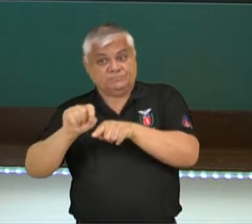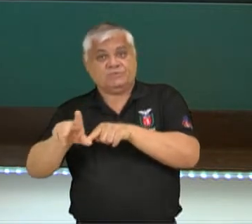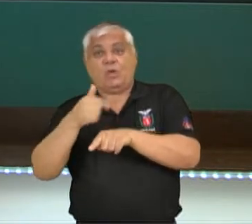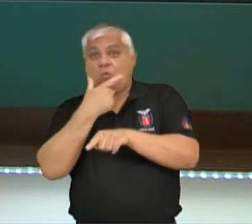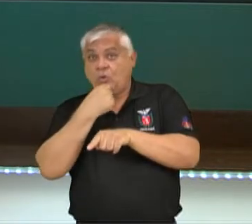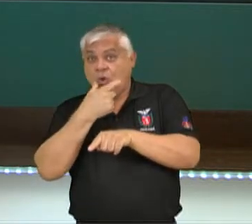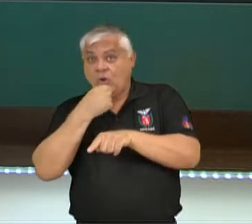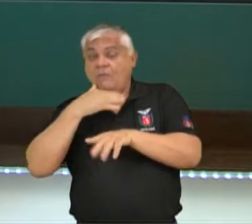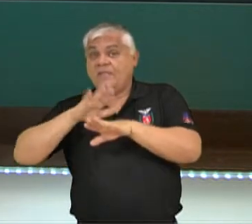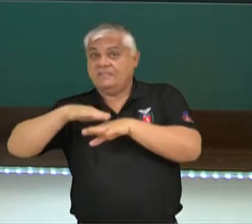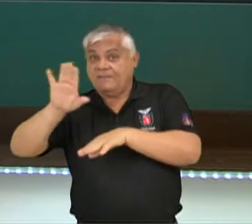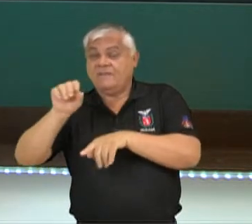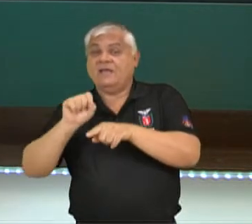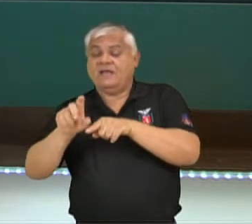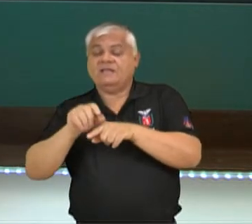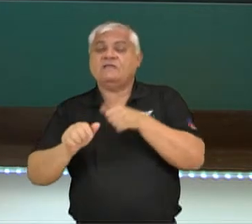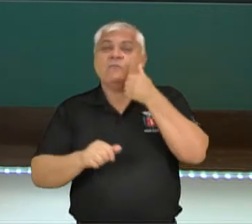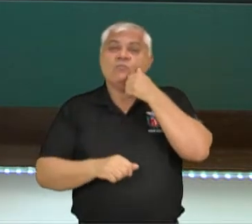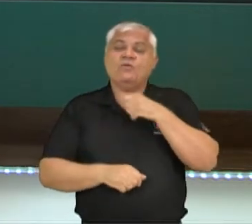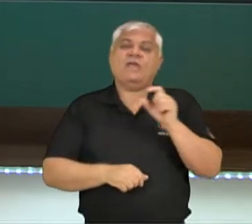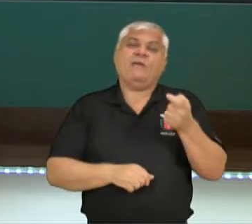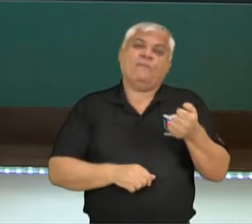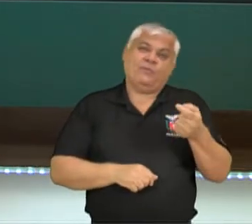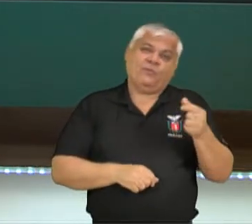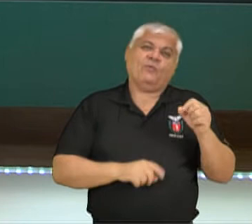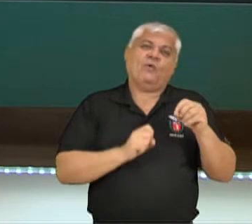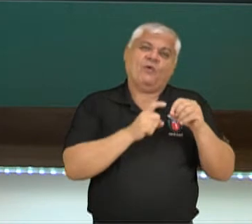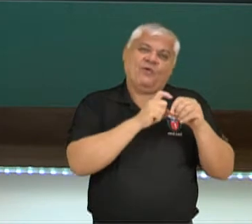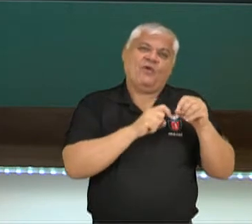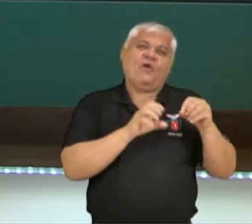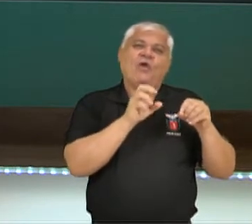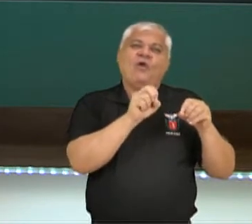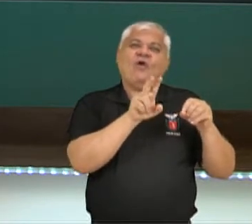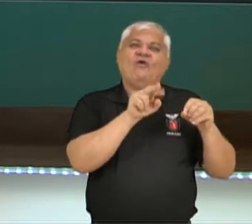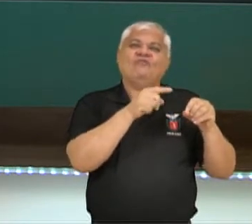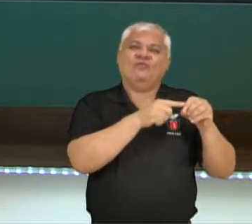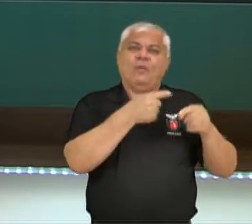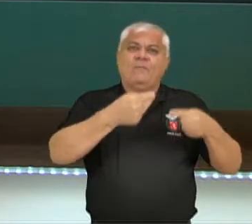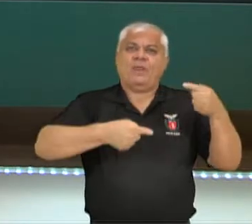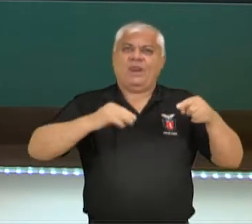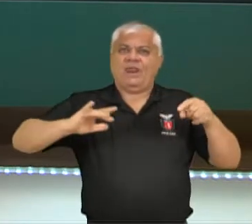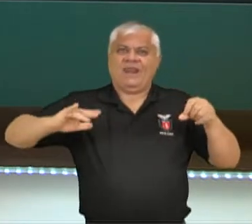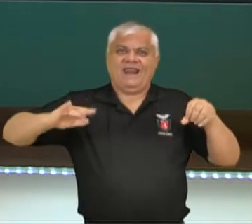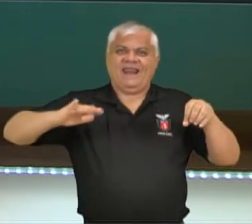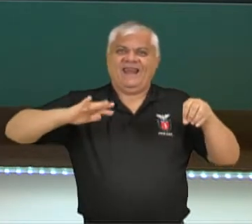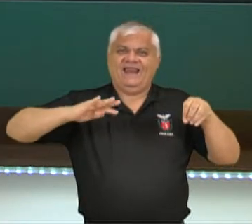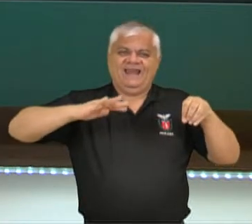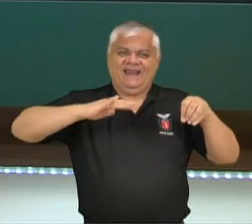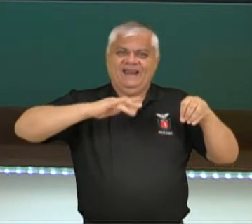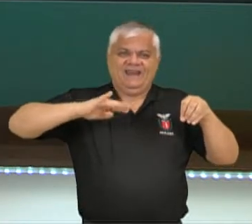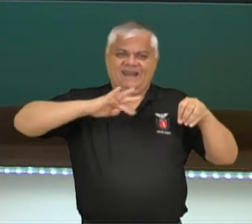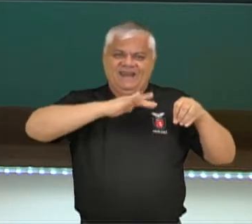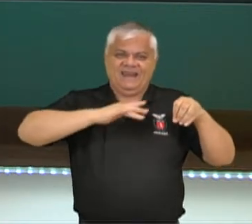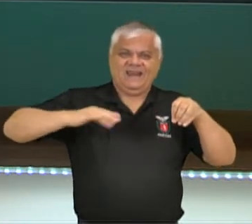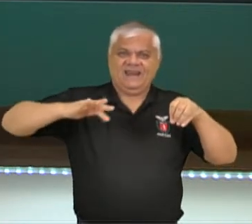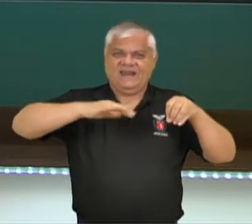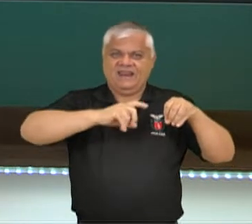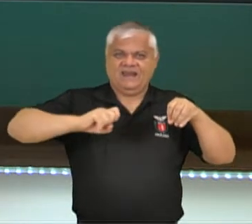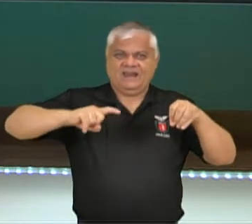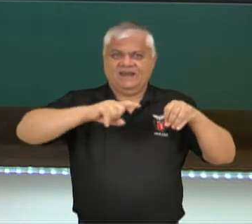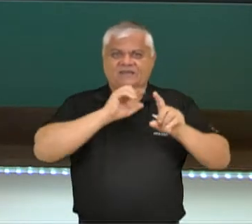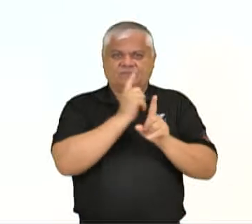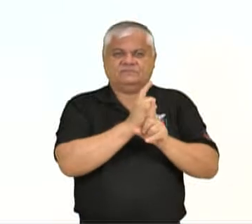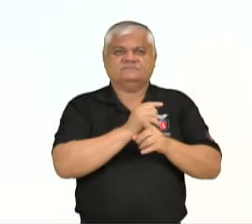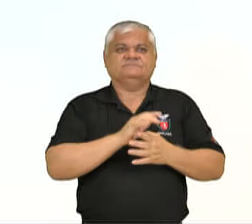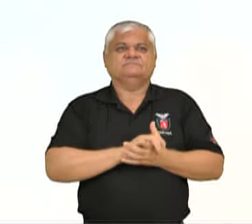ejaculação do que óvulos a ser fecundados, o que já gera aí uma disputa dos melhores espermatozoides até encontrarem o